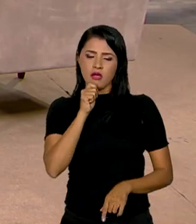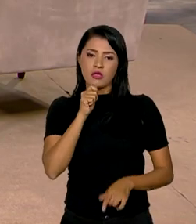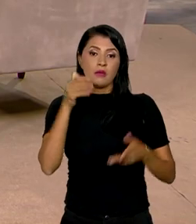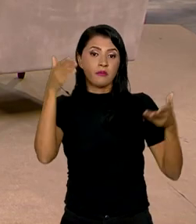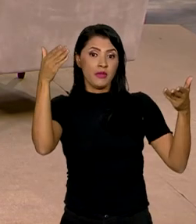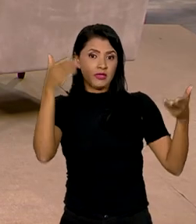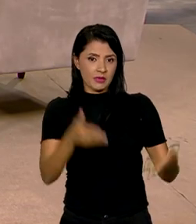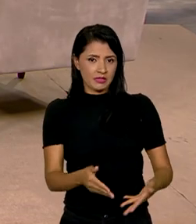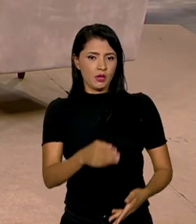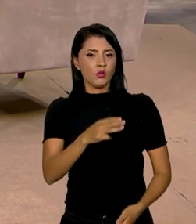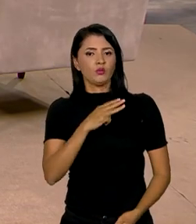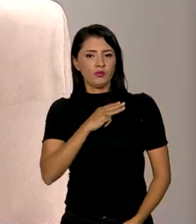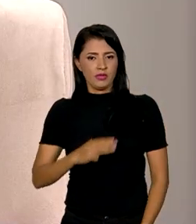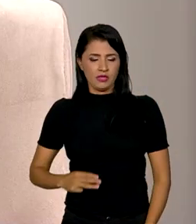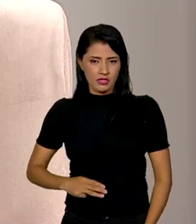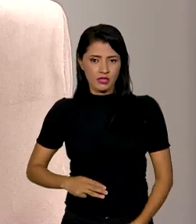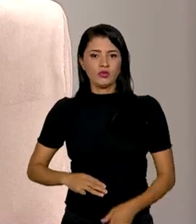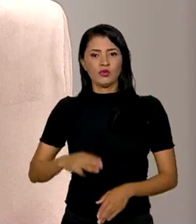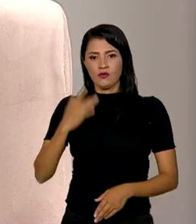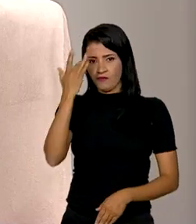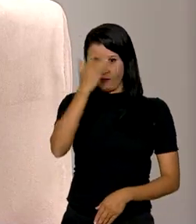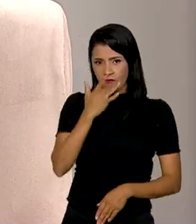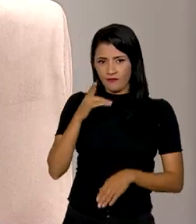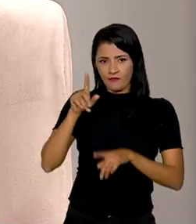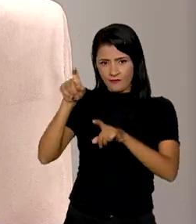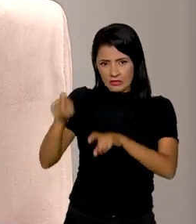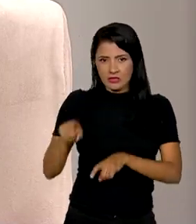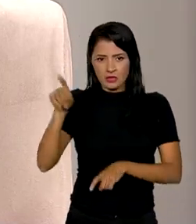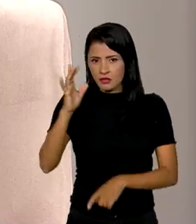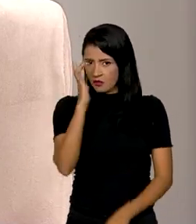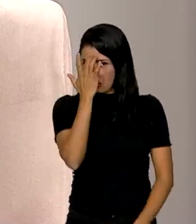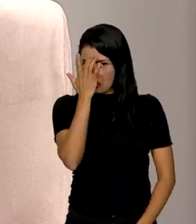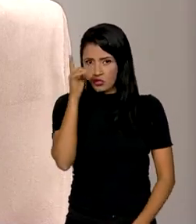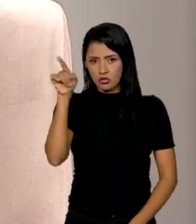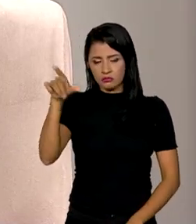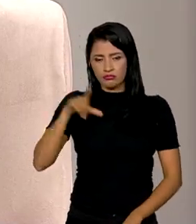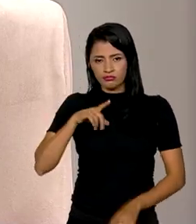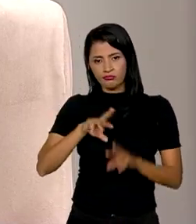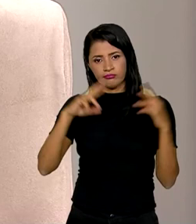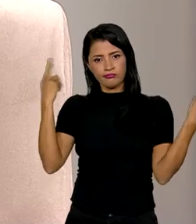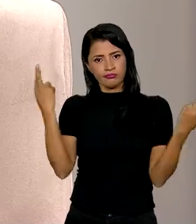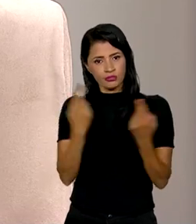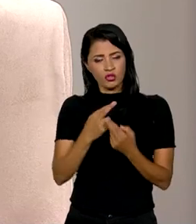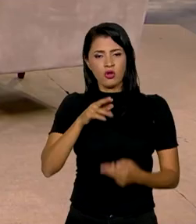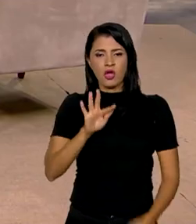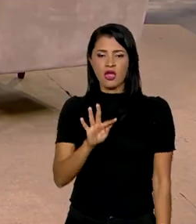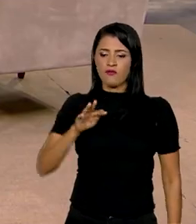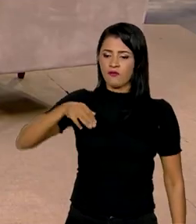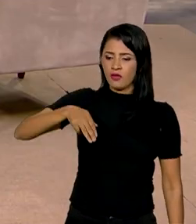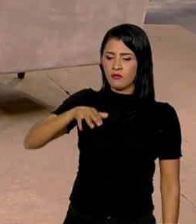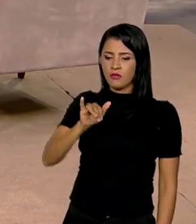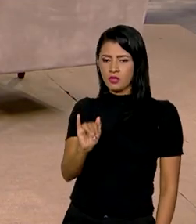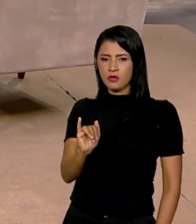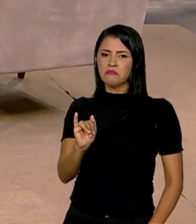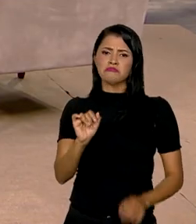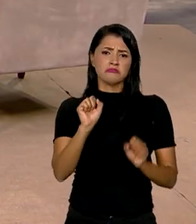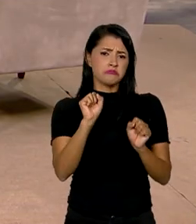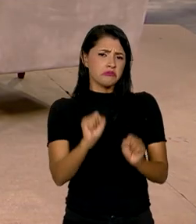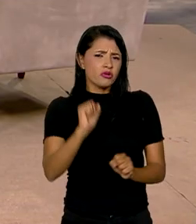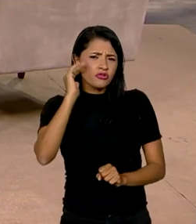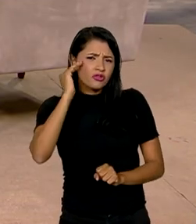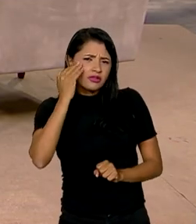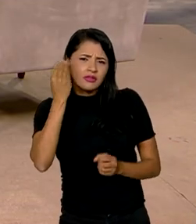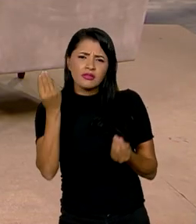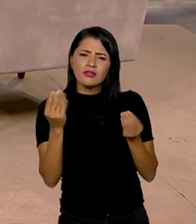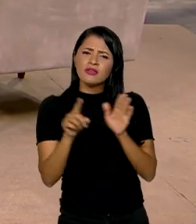participação do ministro da Fazenda, Fernando Haddad, na Índia, da reunião anual do FMI. A gente pode entender